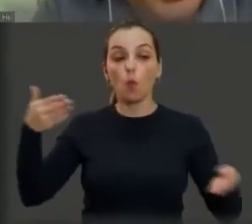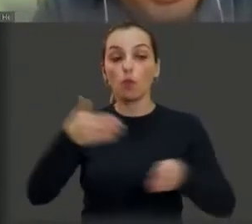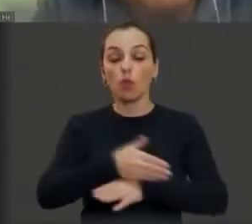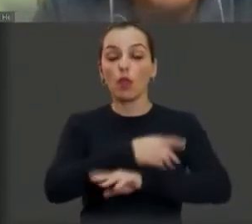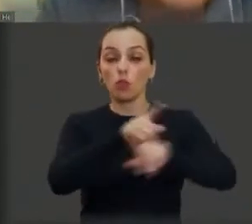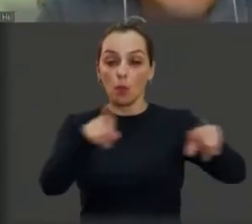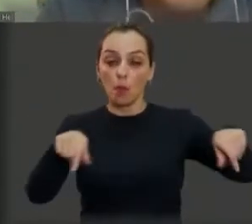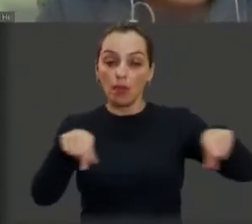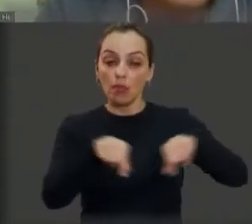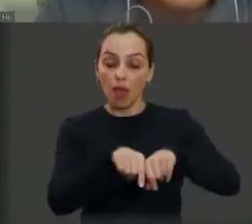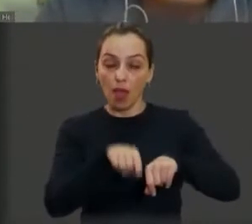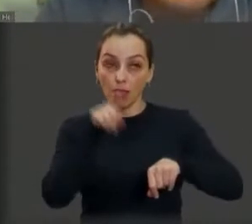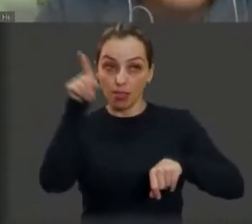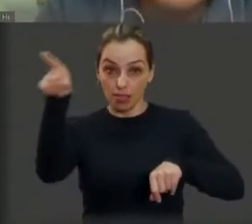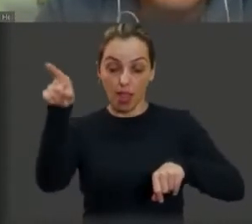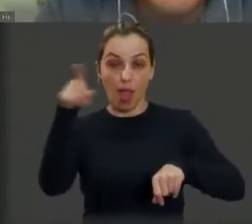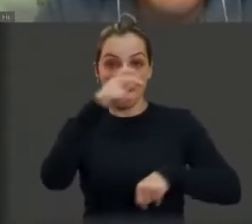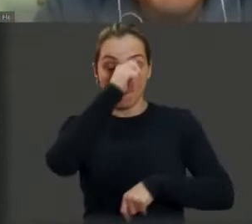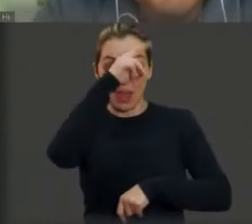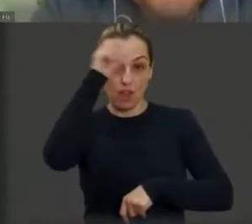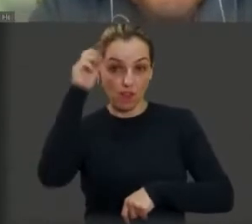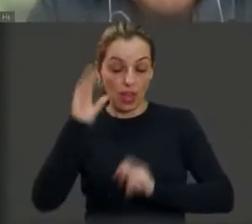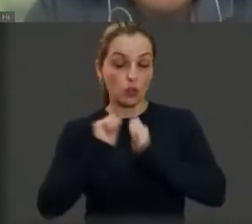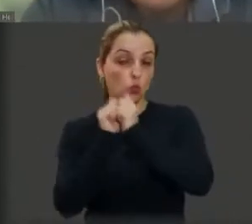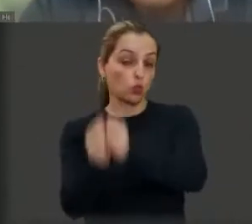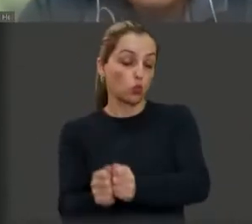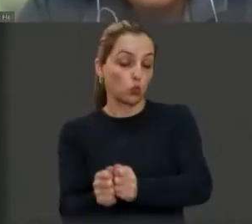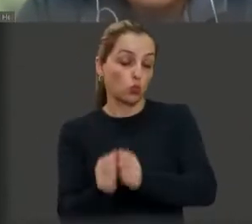passada, do prefeito, na semana passada também,